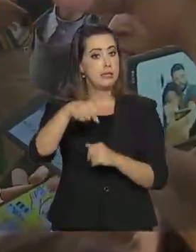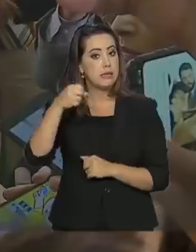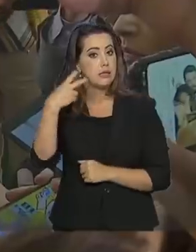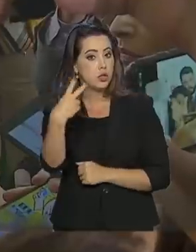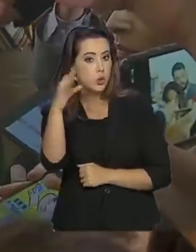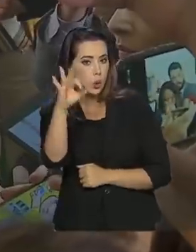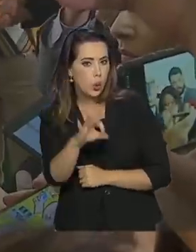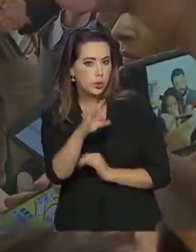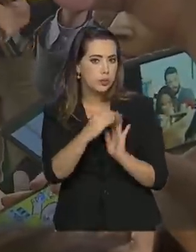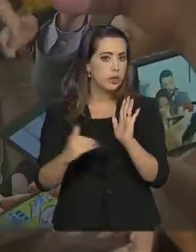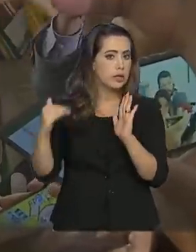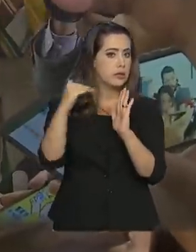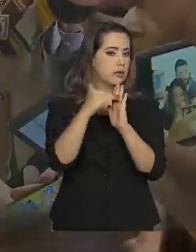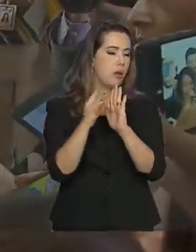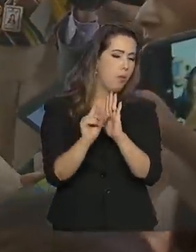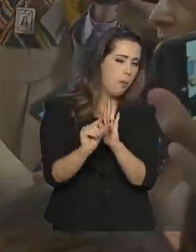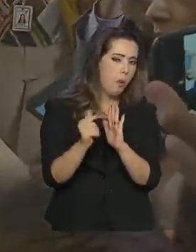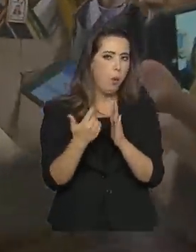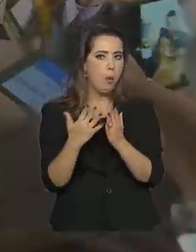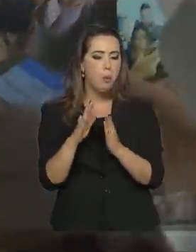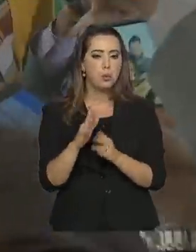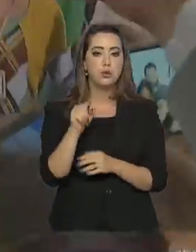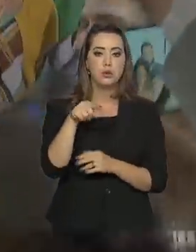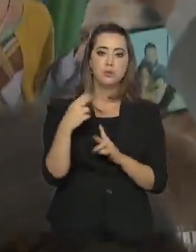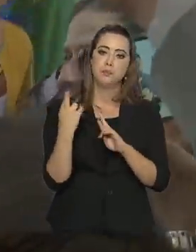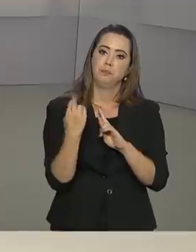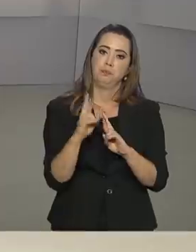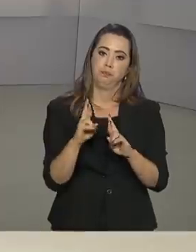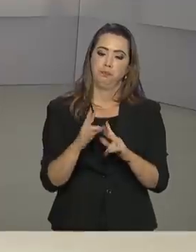pouco até acima dos 2% que nós estamos esperando.